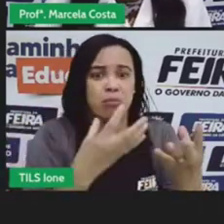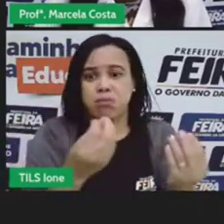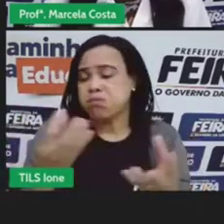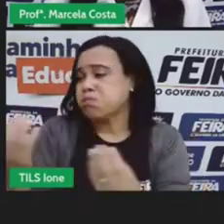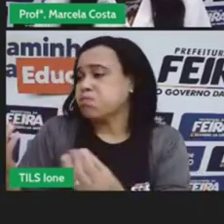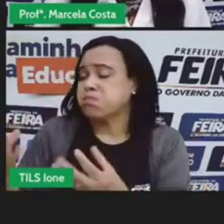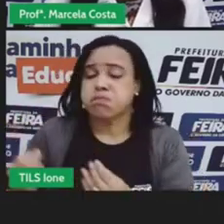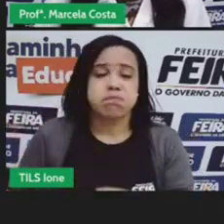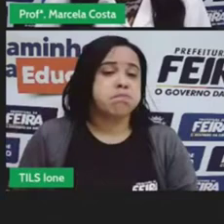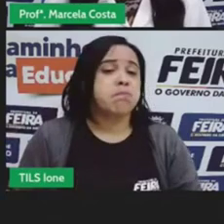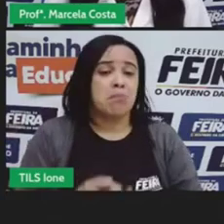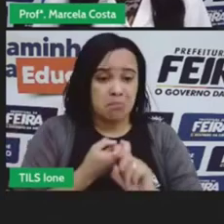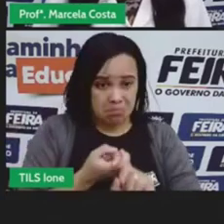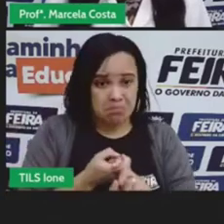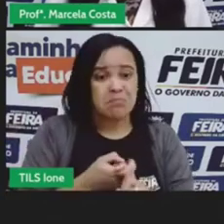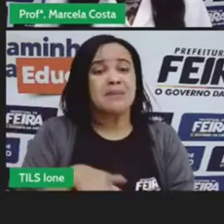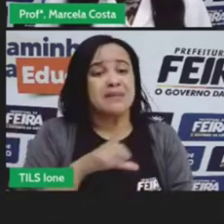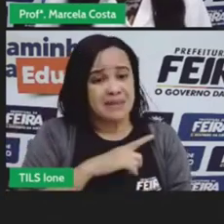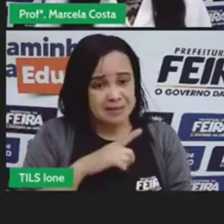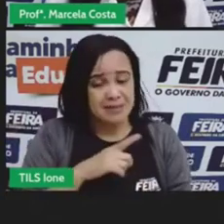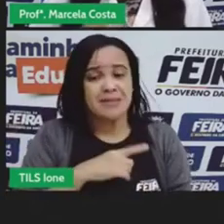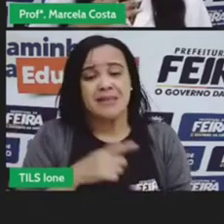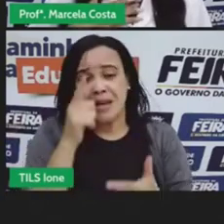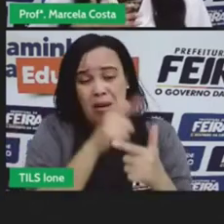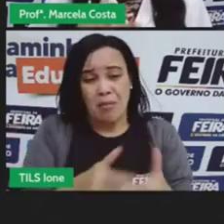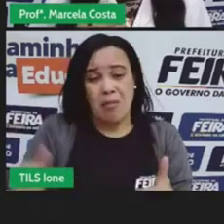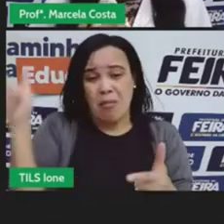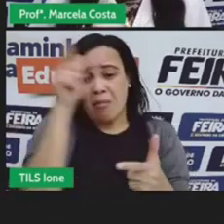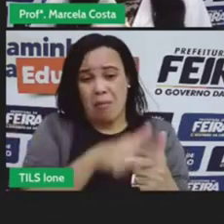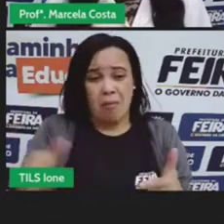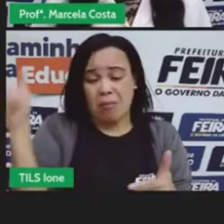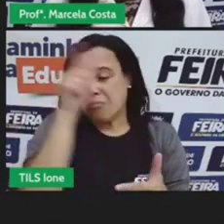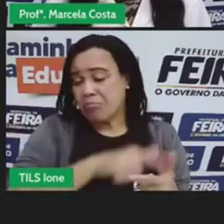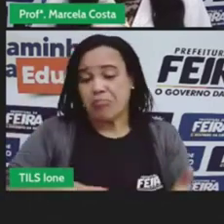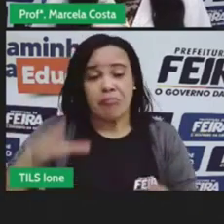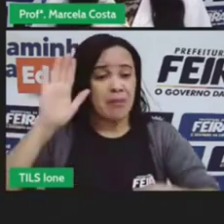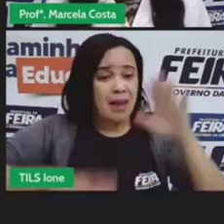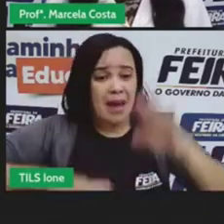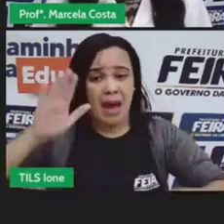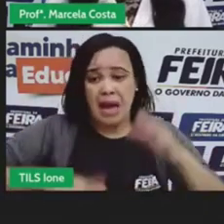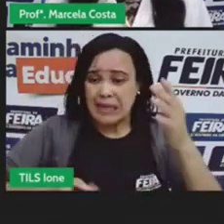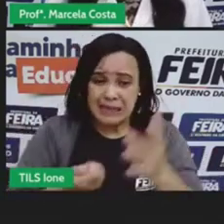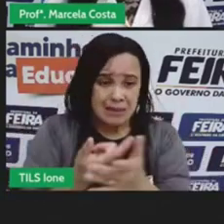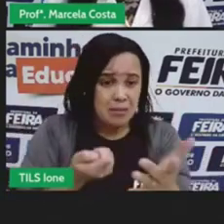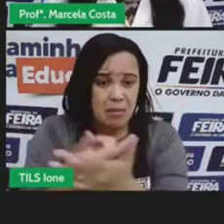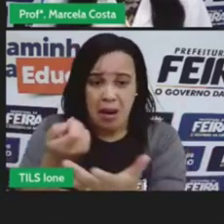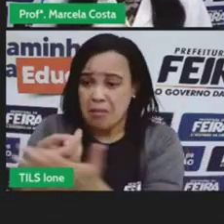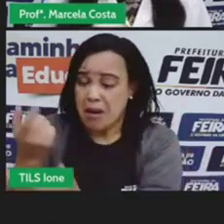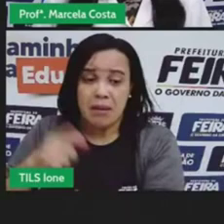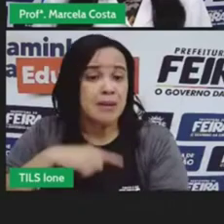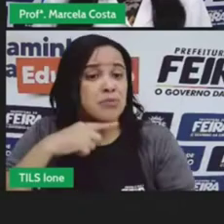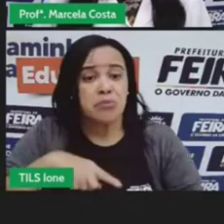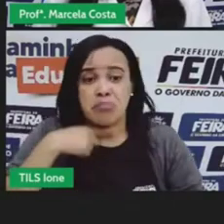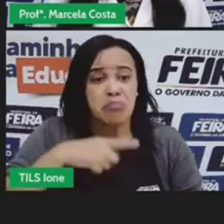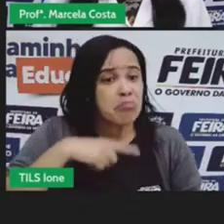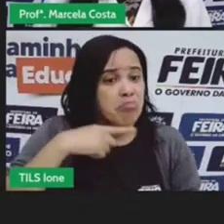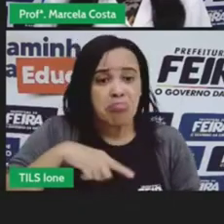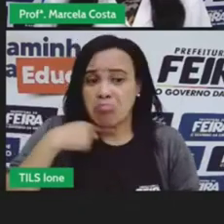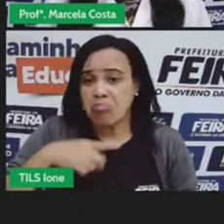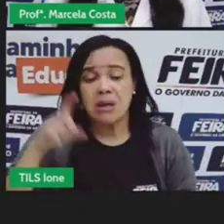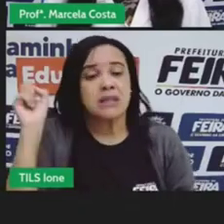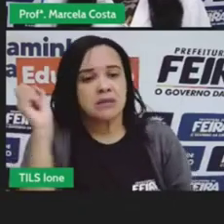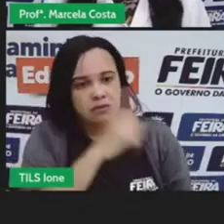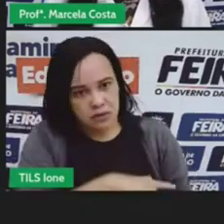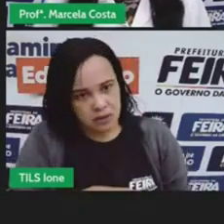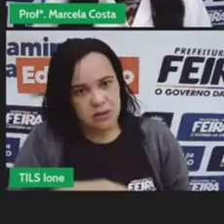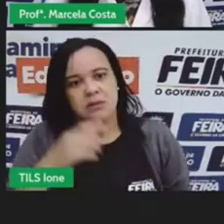avaliar a necessidade e comprometem o seu orçamento financeiro por exemplo às